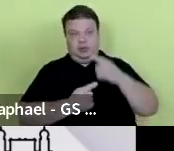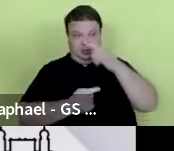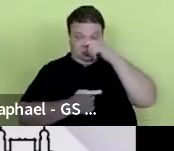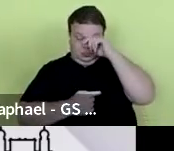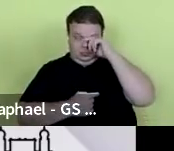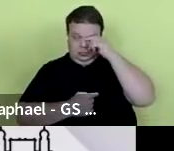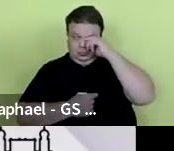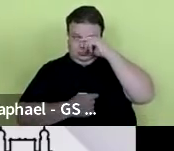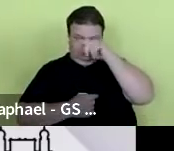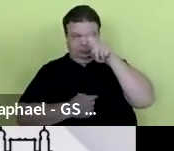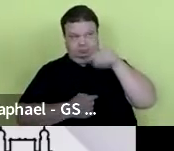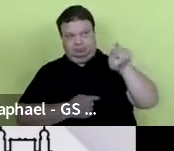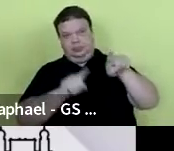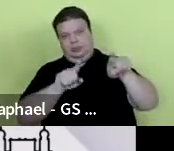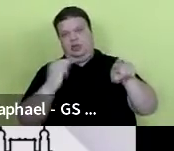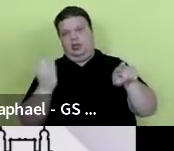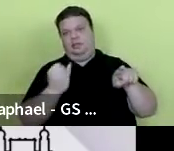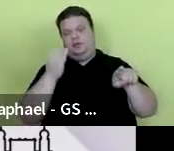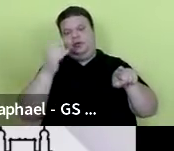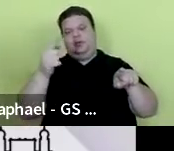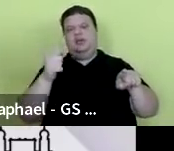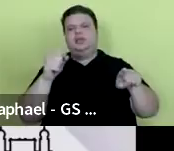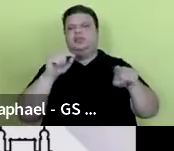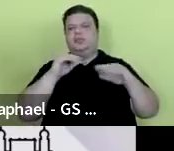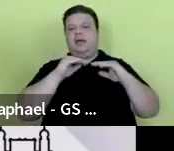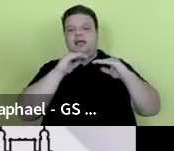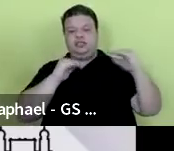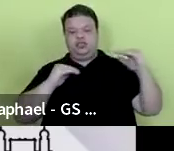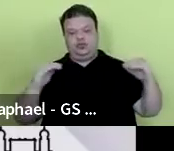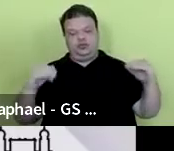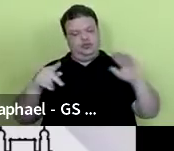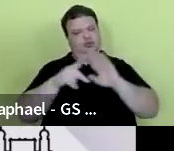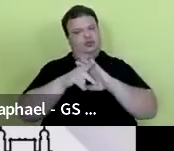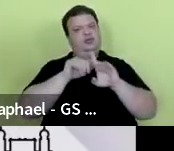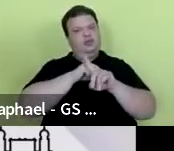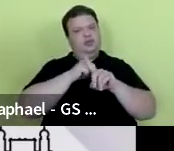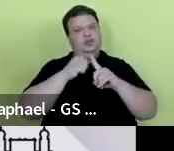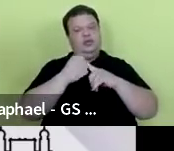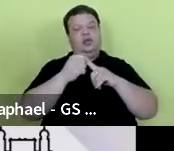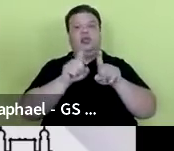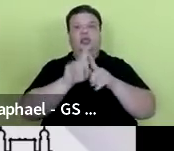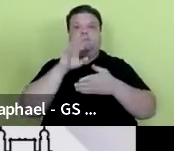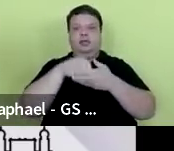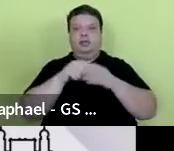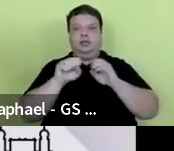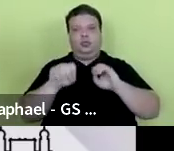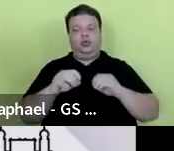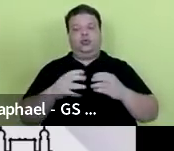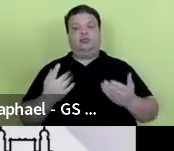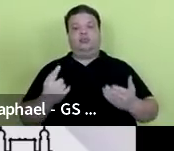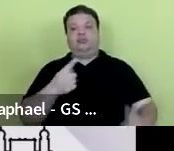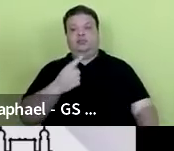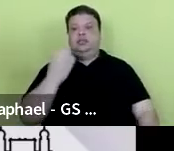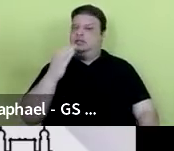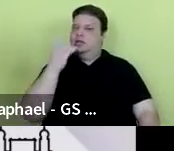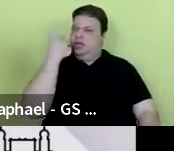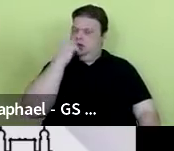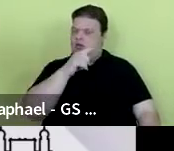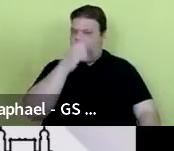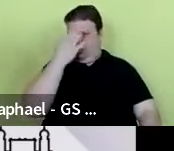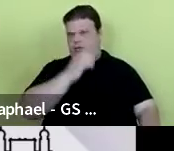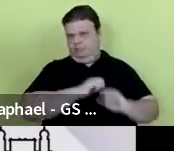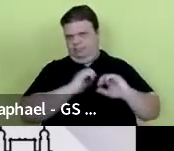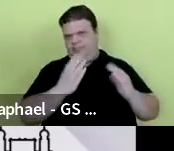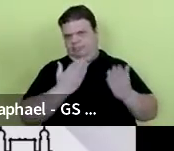importante para a redução das desigualdades sociais, inclusive na educação, e para que a ciência possa ser compreendida,